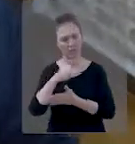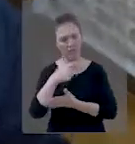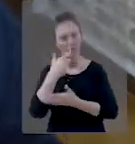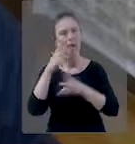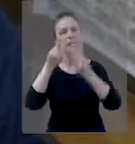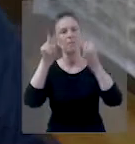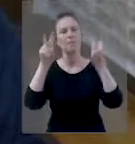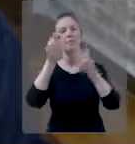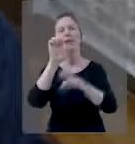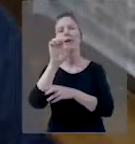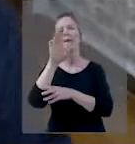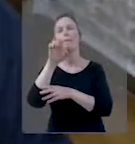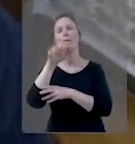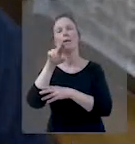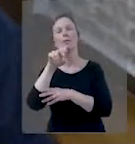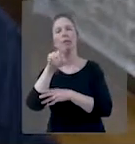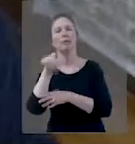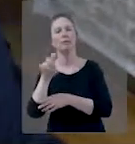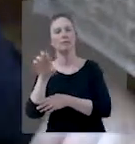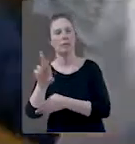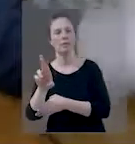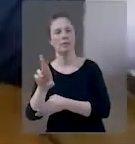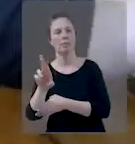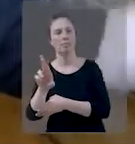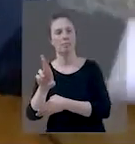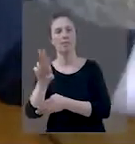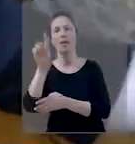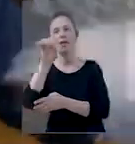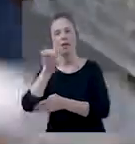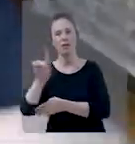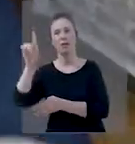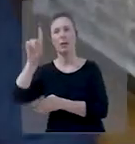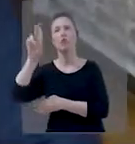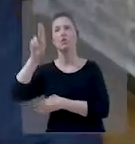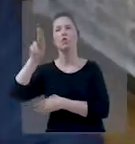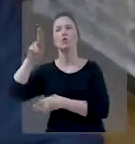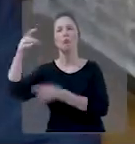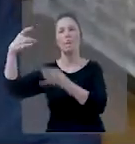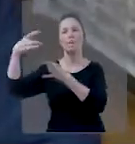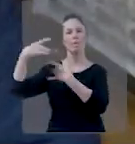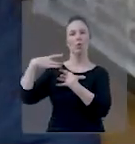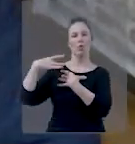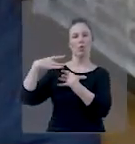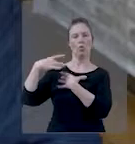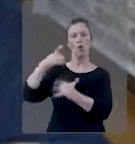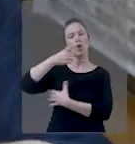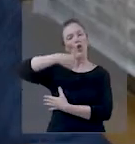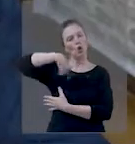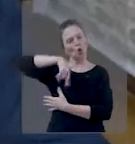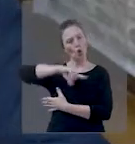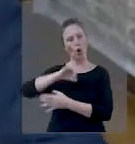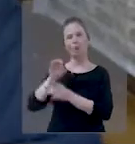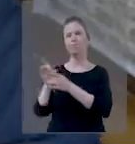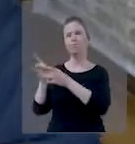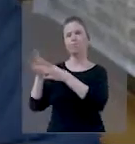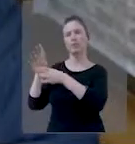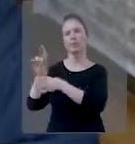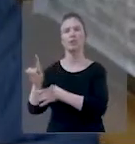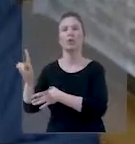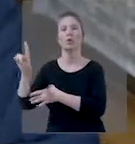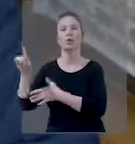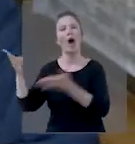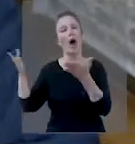puderam todos em conjunto dizer Ebenezer realmente mesmo quando a gente estava no sofrimento Deus não nos abandonou fomos nós que